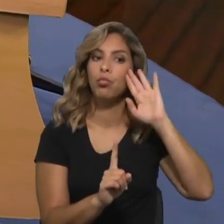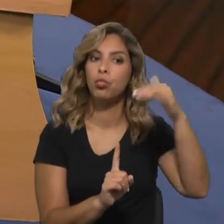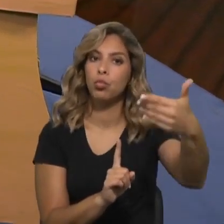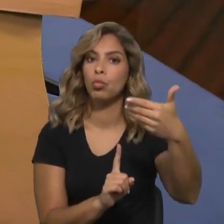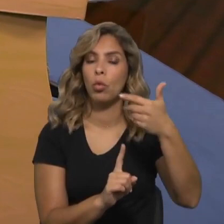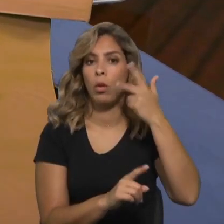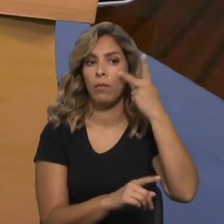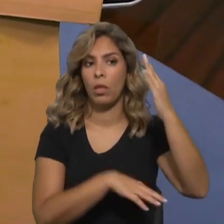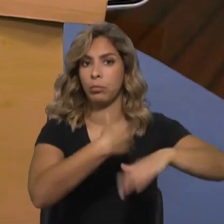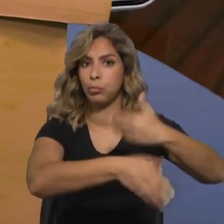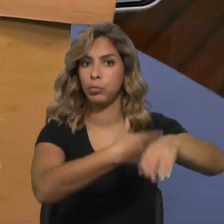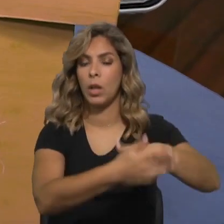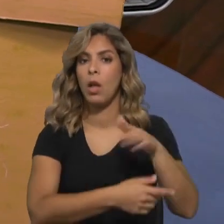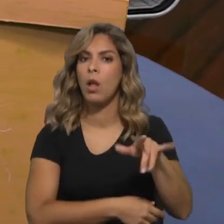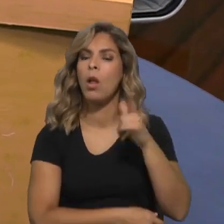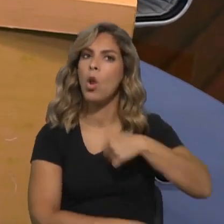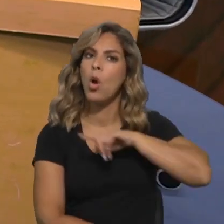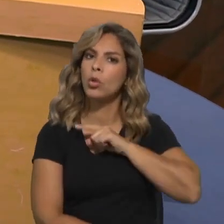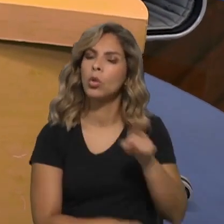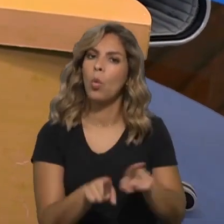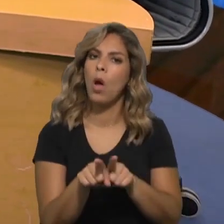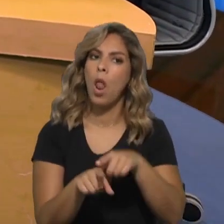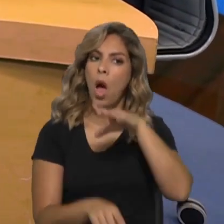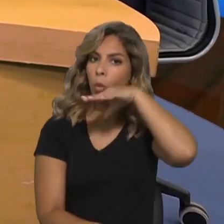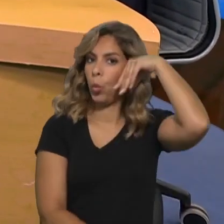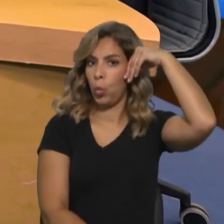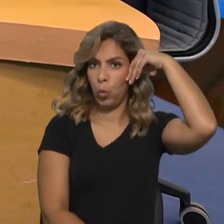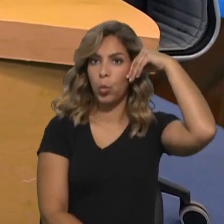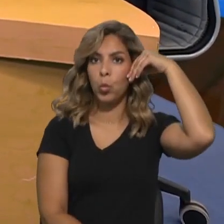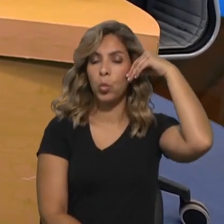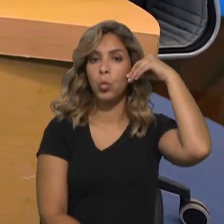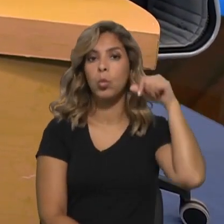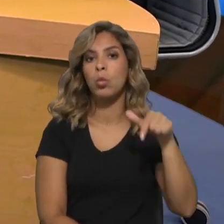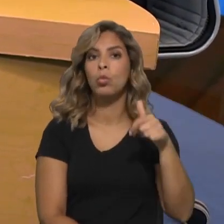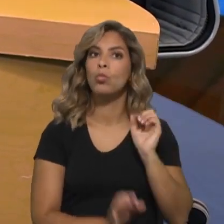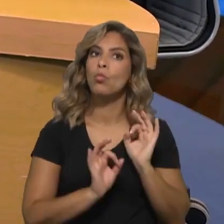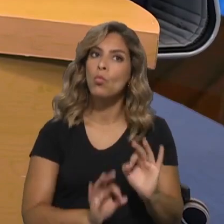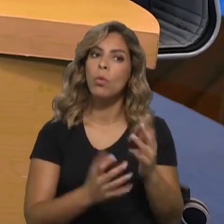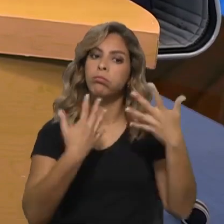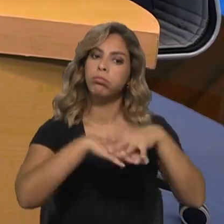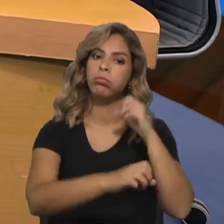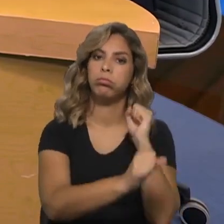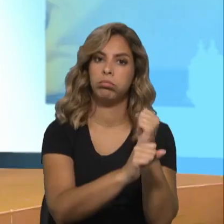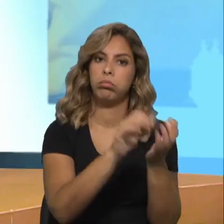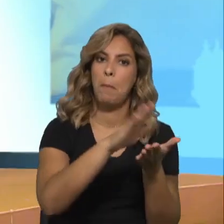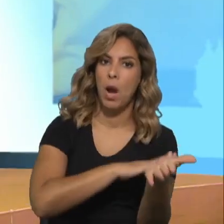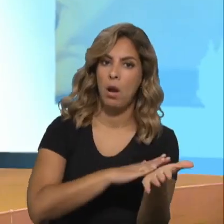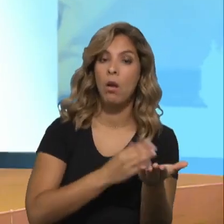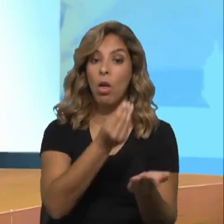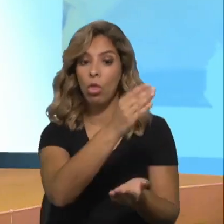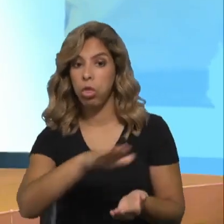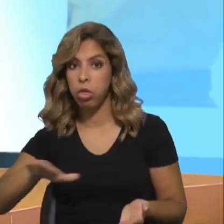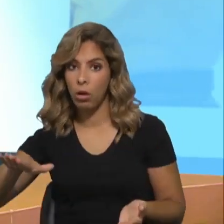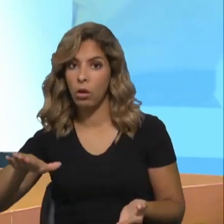que procurem também, procuramos também que as pessoas, os adultos, possam já estar em contexto de empregabilidade. E as crianças e os